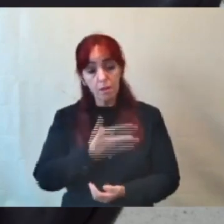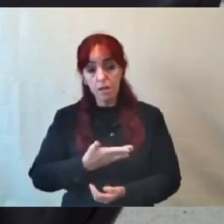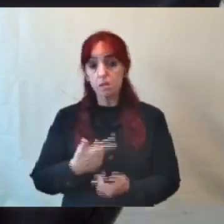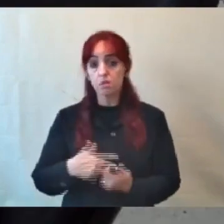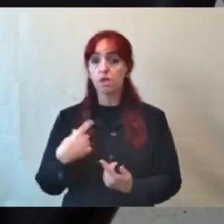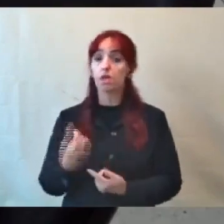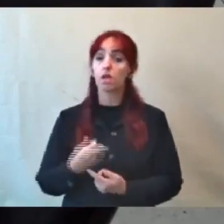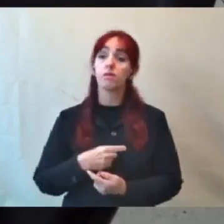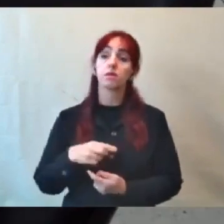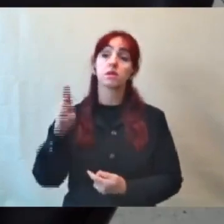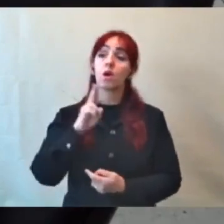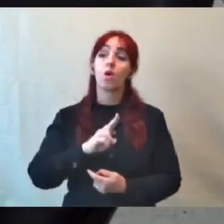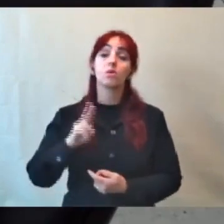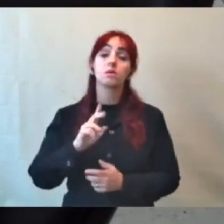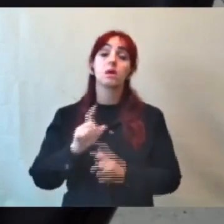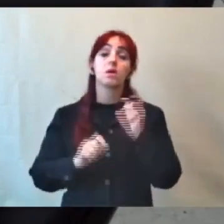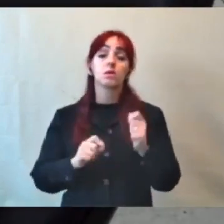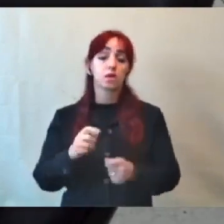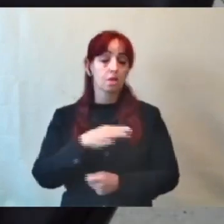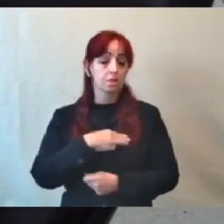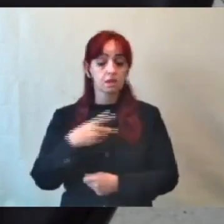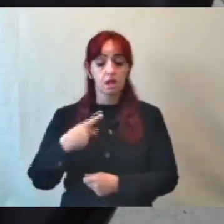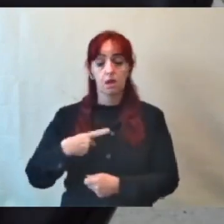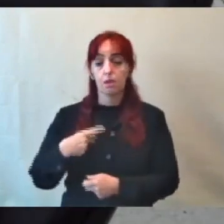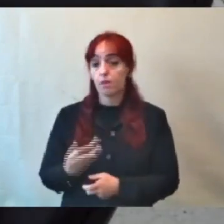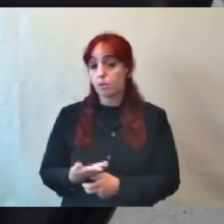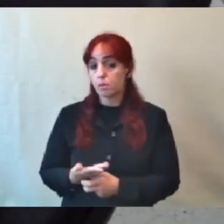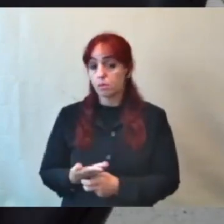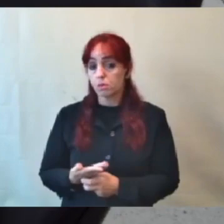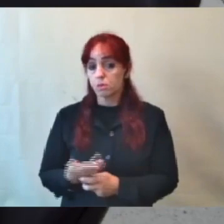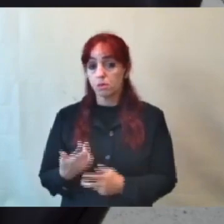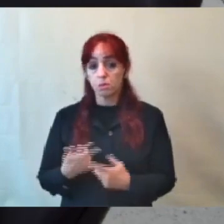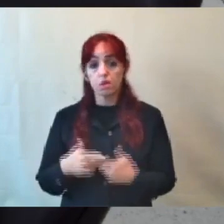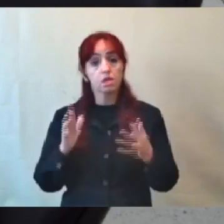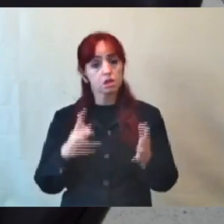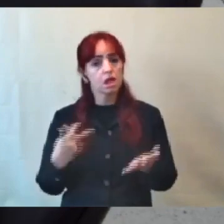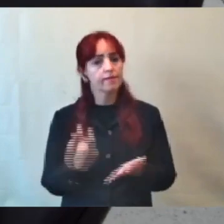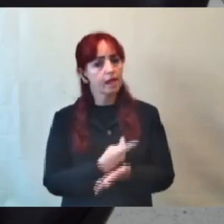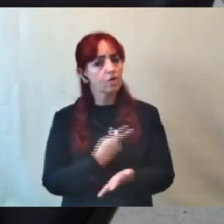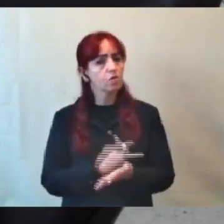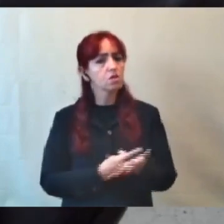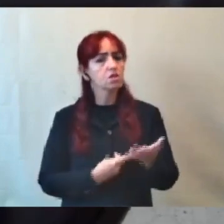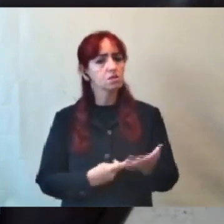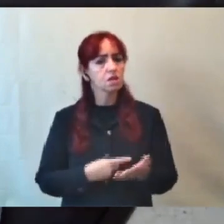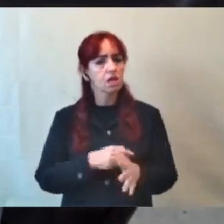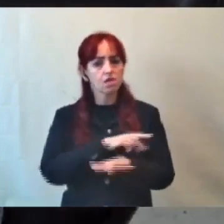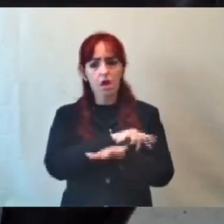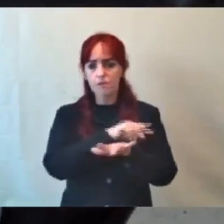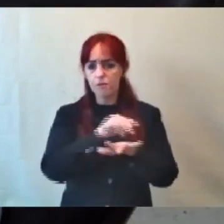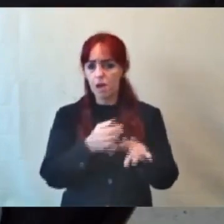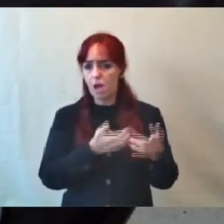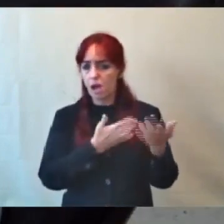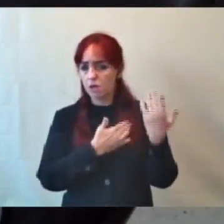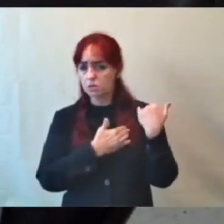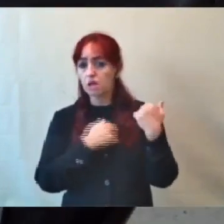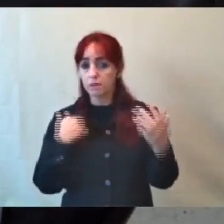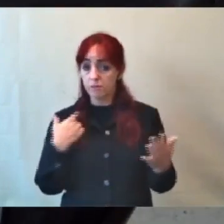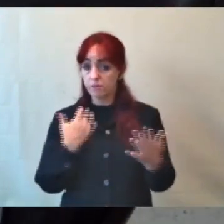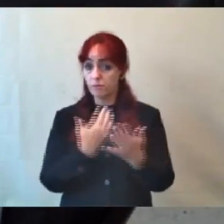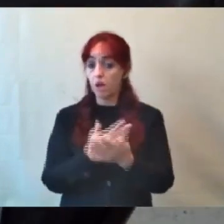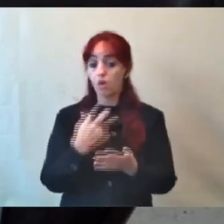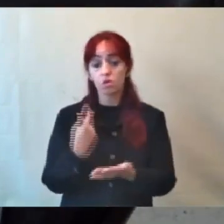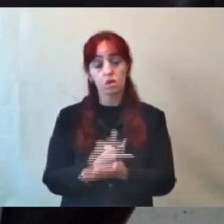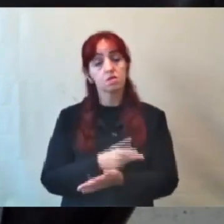de Ministério Público, porque isso aí já vem acontecendo há vários dias. e quero lembrar ao prefeito de